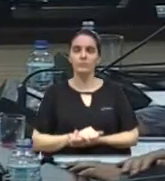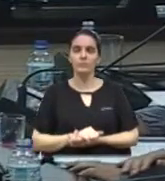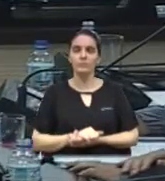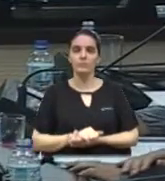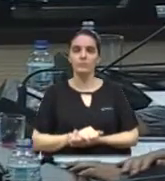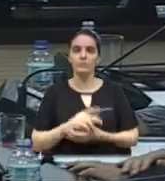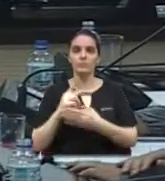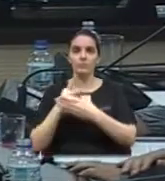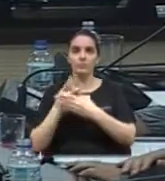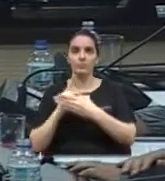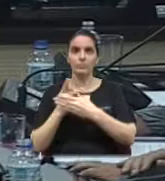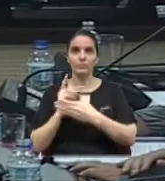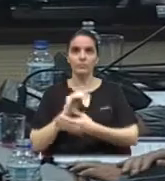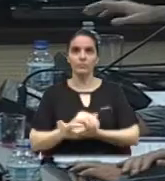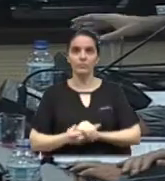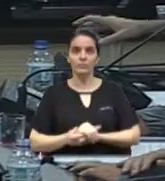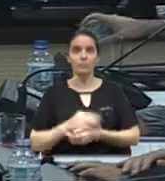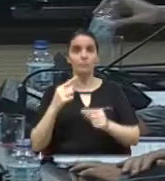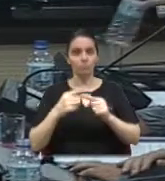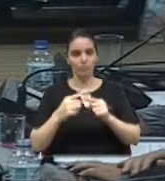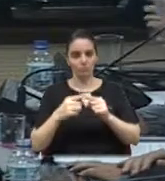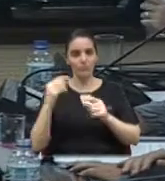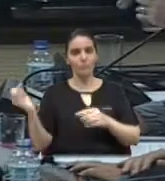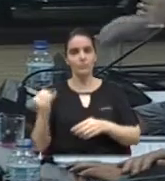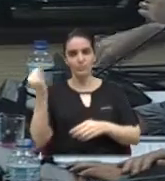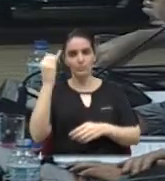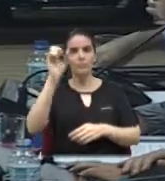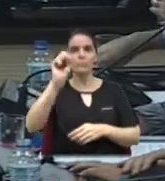Helder. Em função da necessidade, sim.